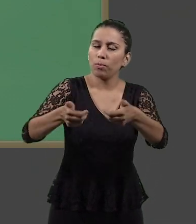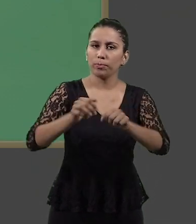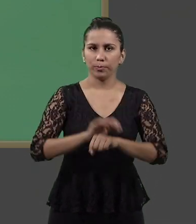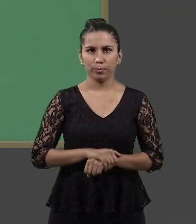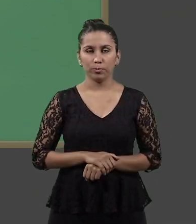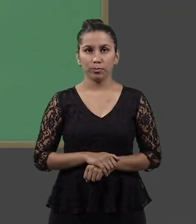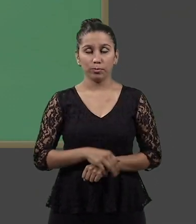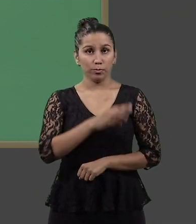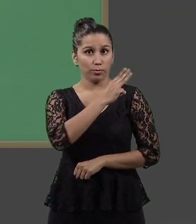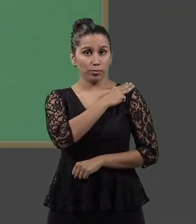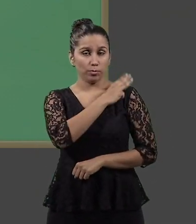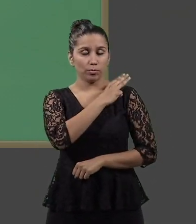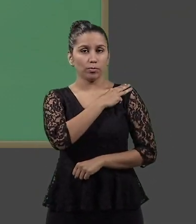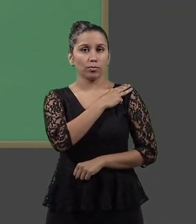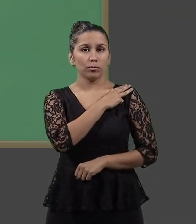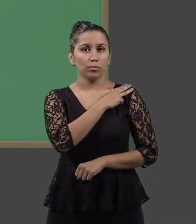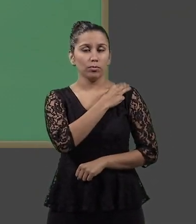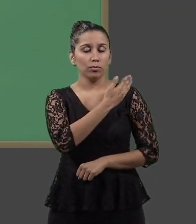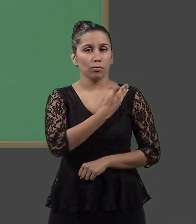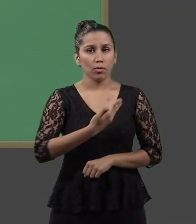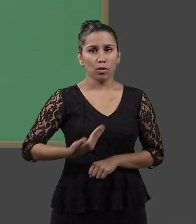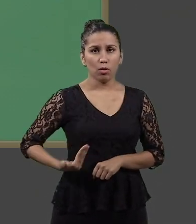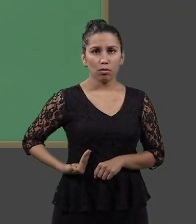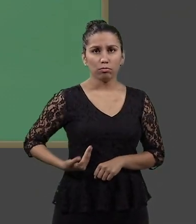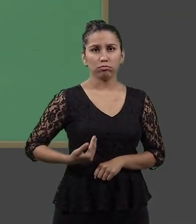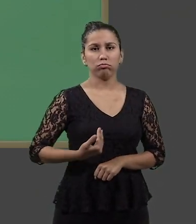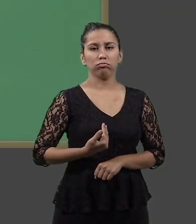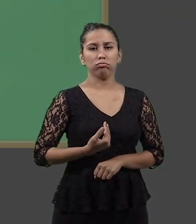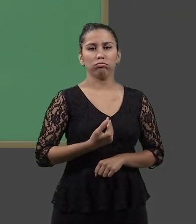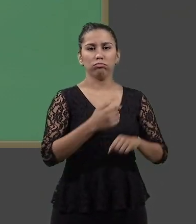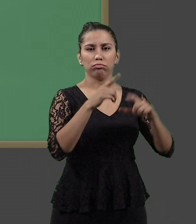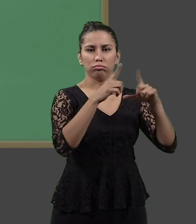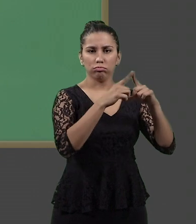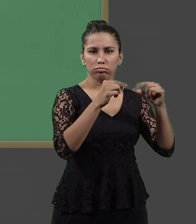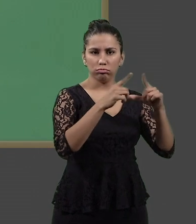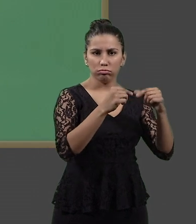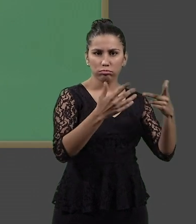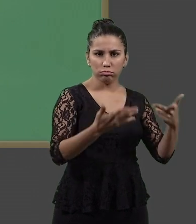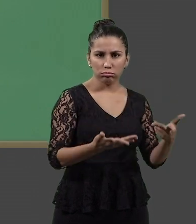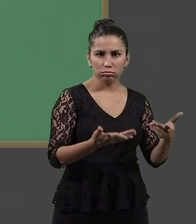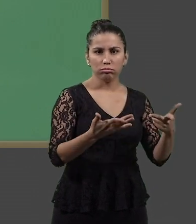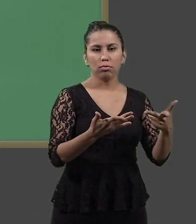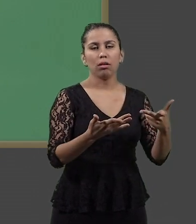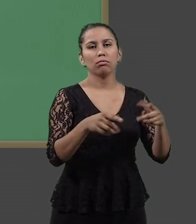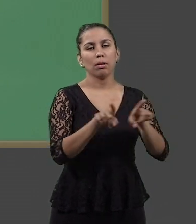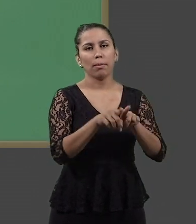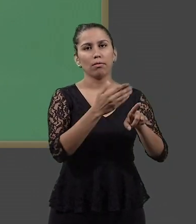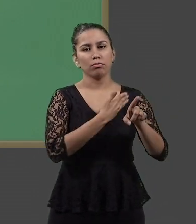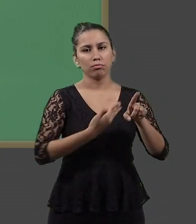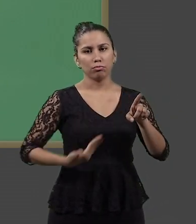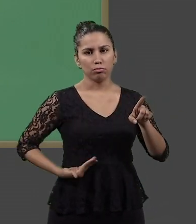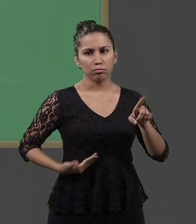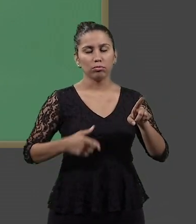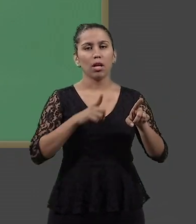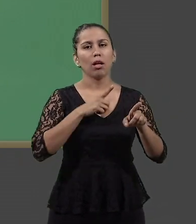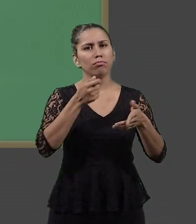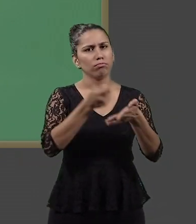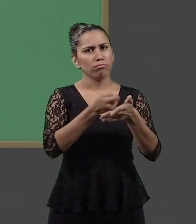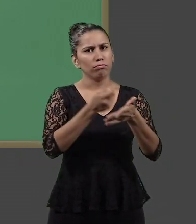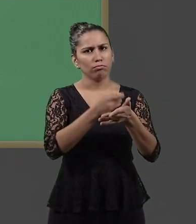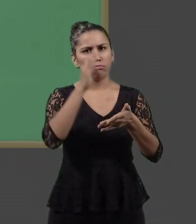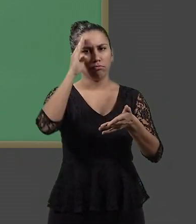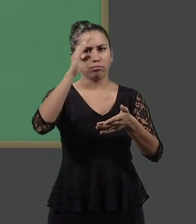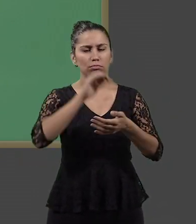estaduais e do Distrito Federal são os grandes protagonistas. A União presta apoio técnico e